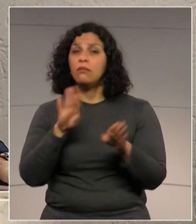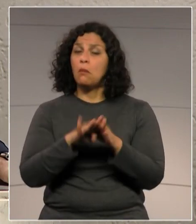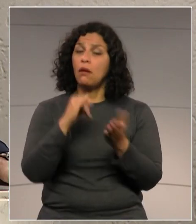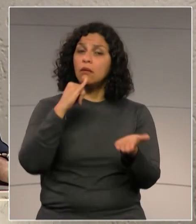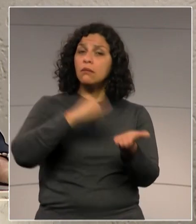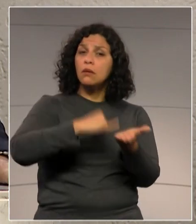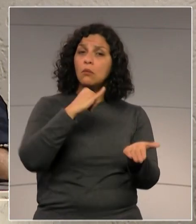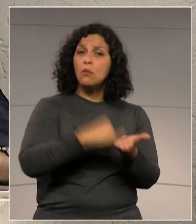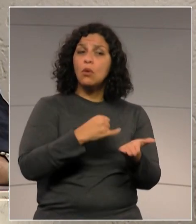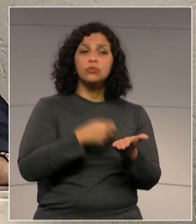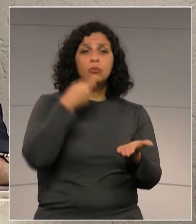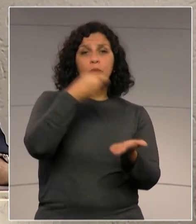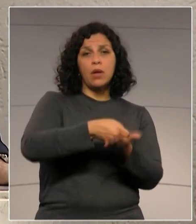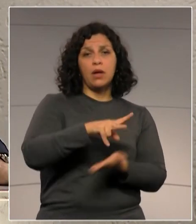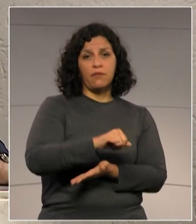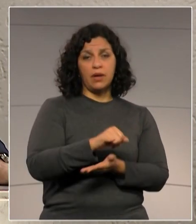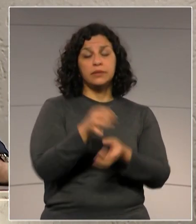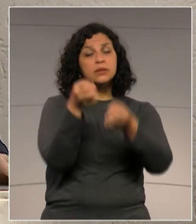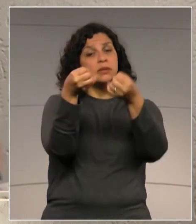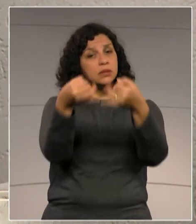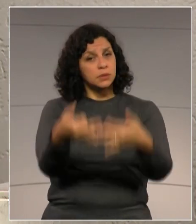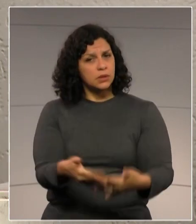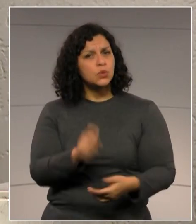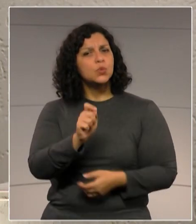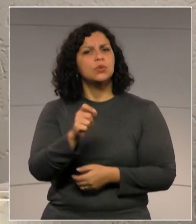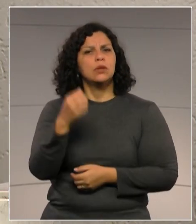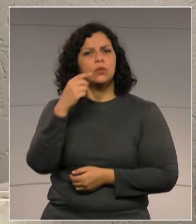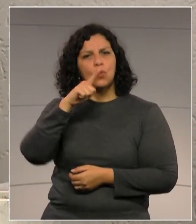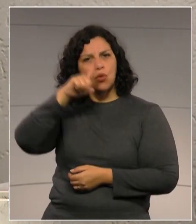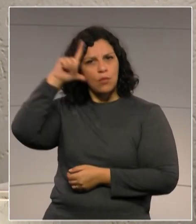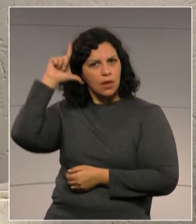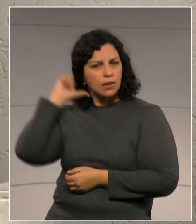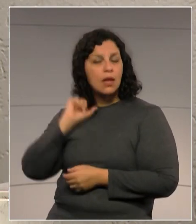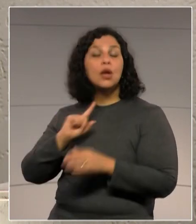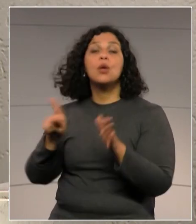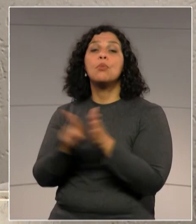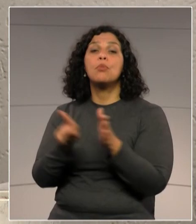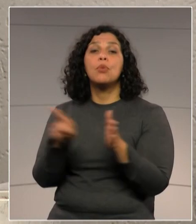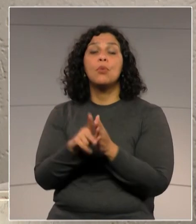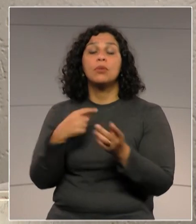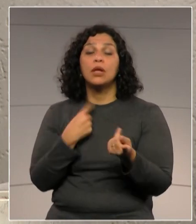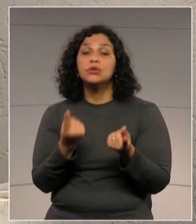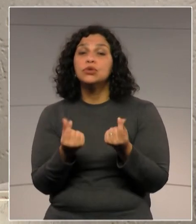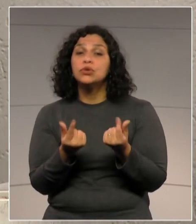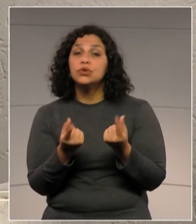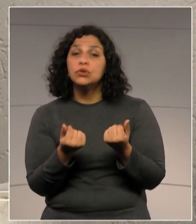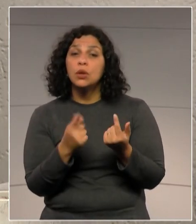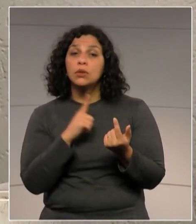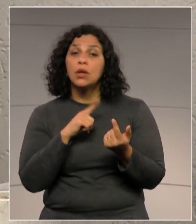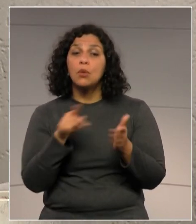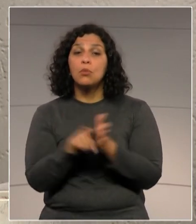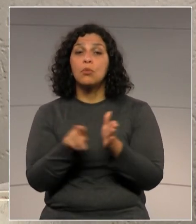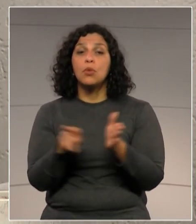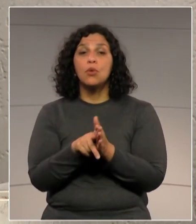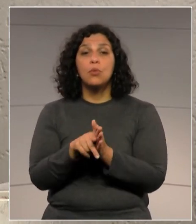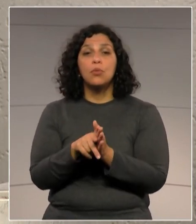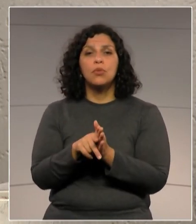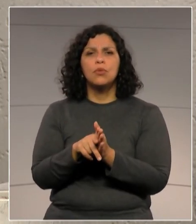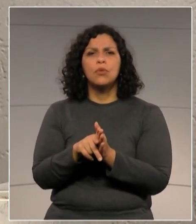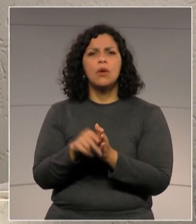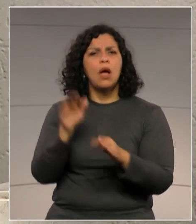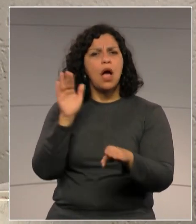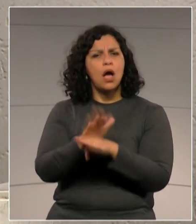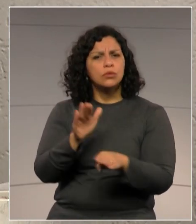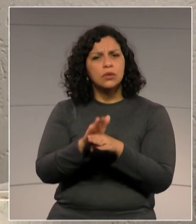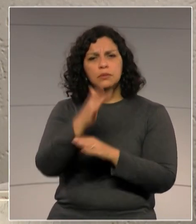Ele está com a justificativa, Romanelli, que é para arrumar dinheiro para combater o desemprego,